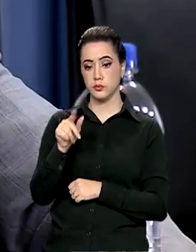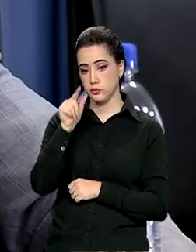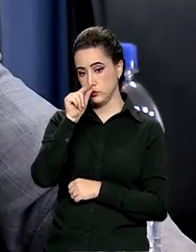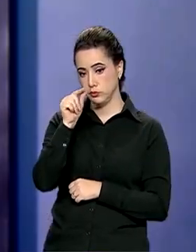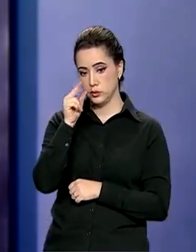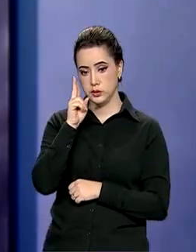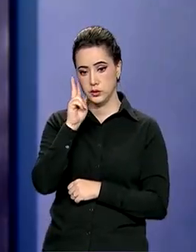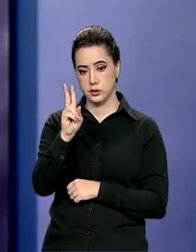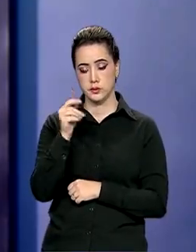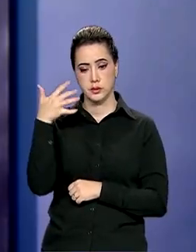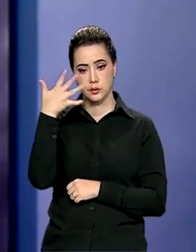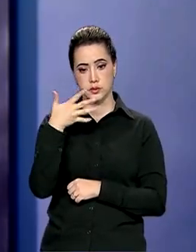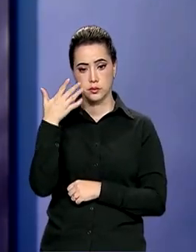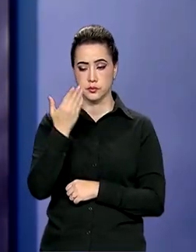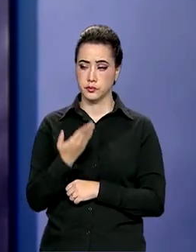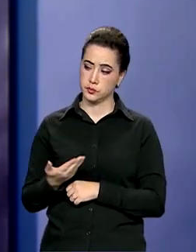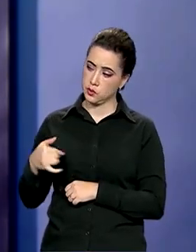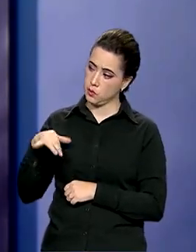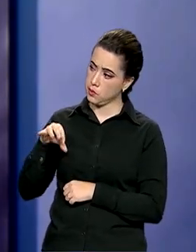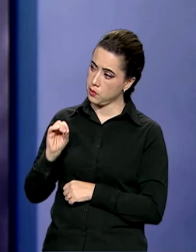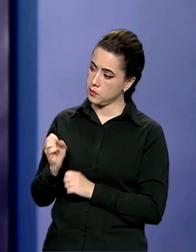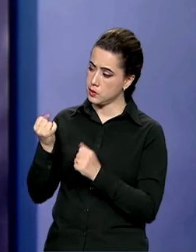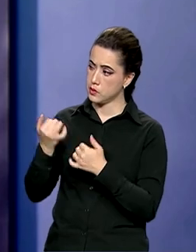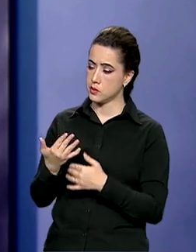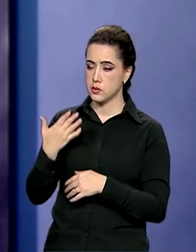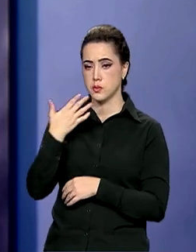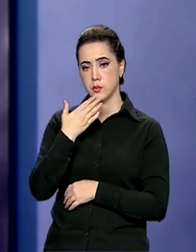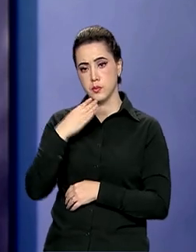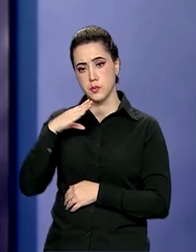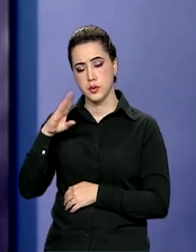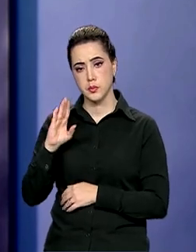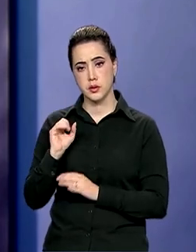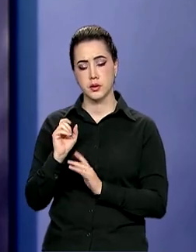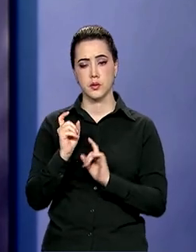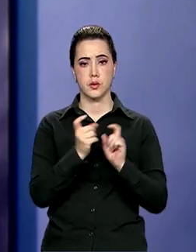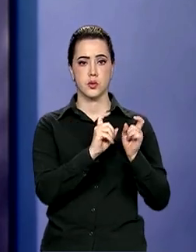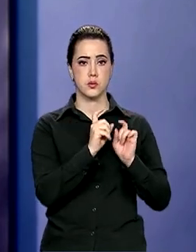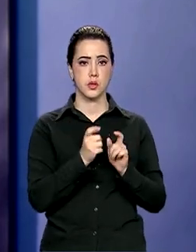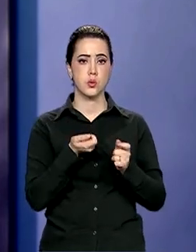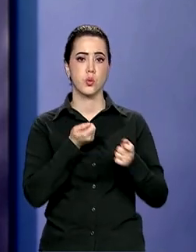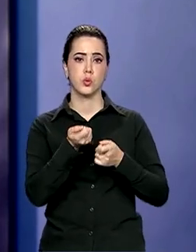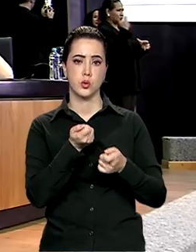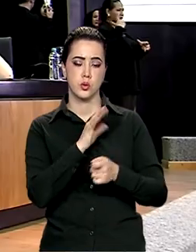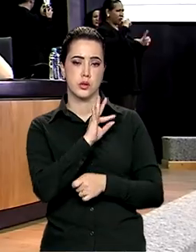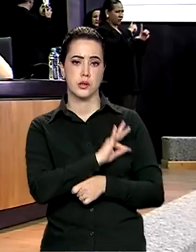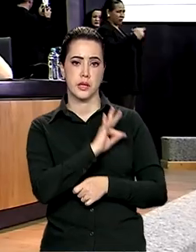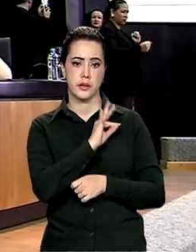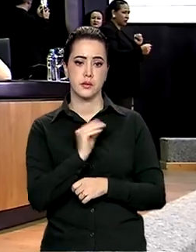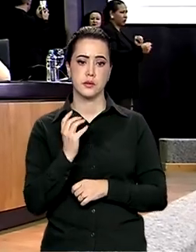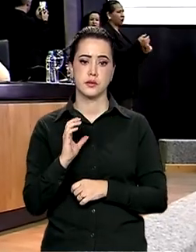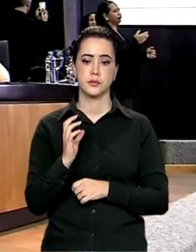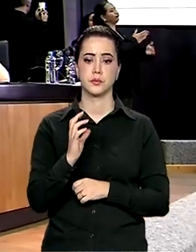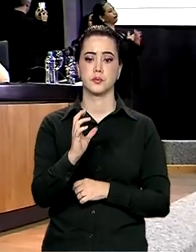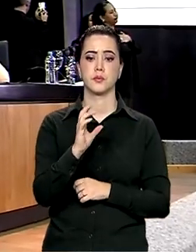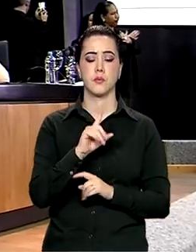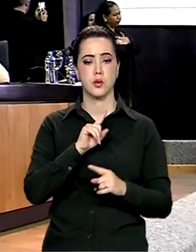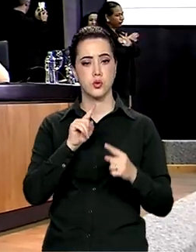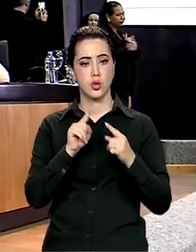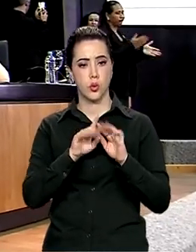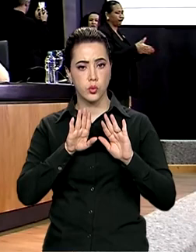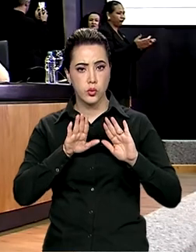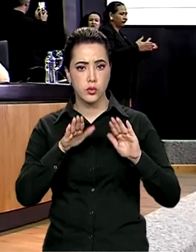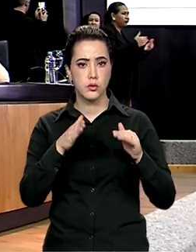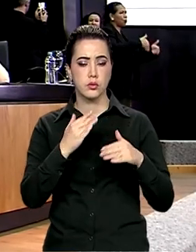discurso em que Márcio Pochmann prometeu uma gestão marcada pelo rigor técnico e científico, com foco no